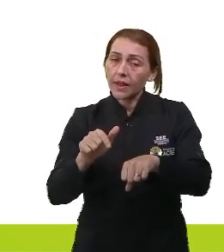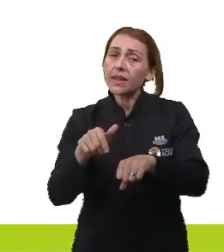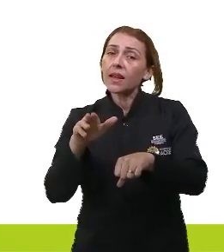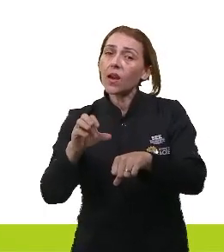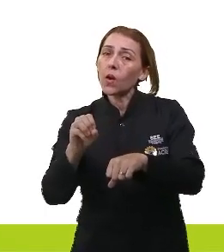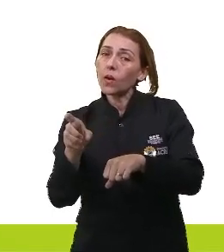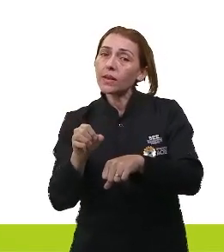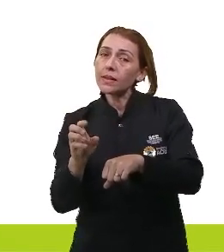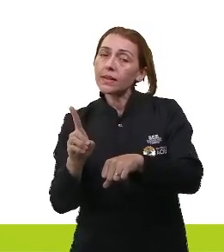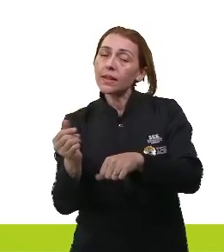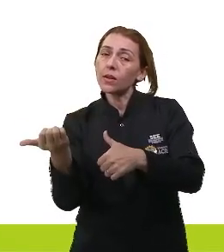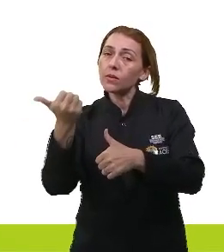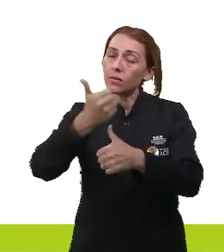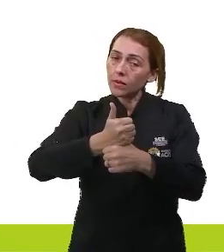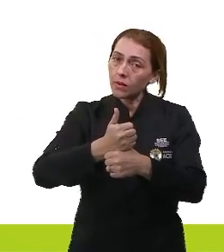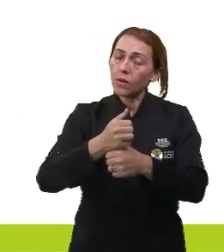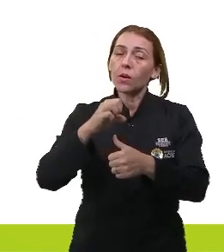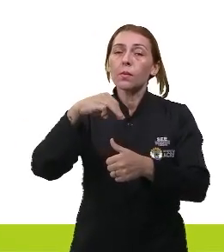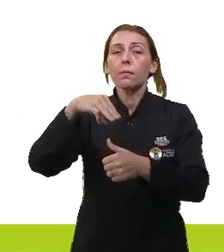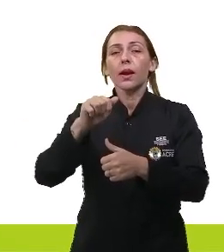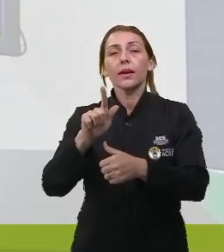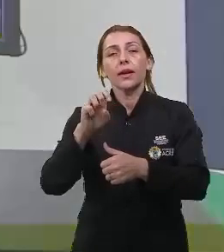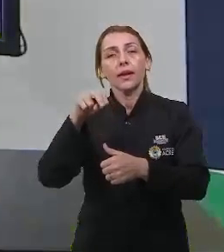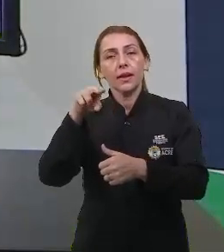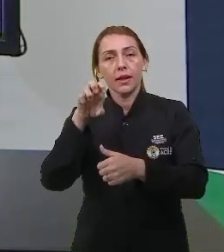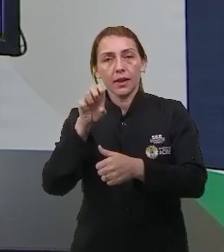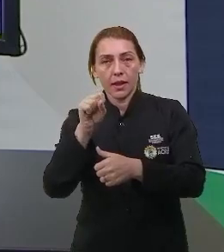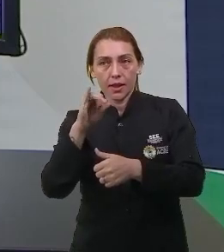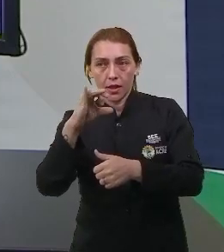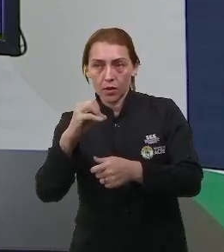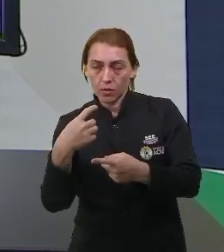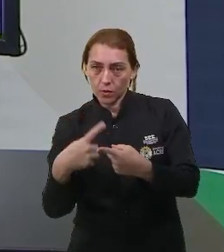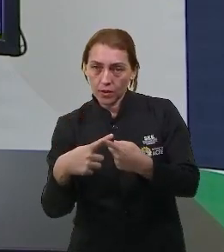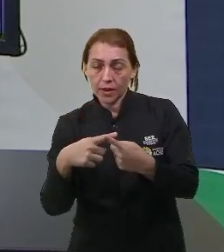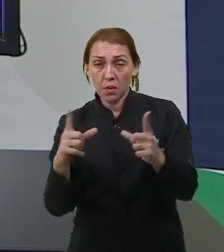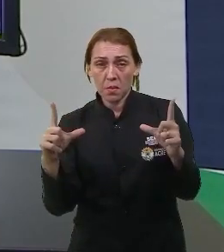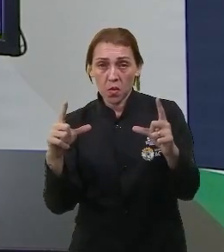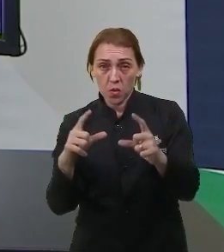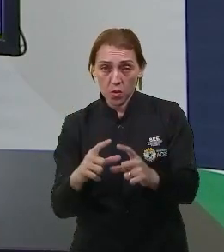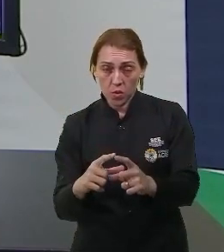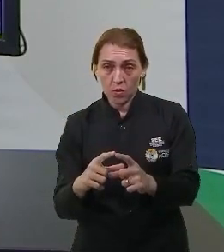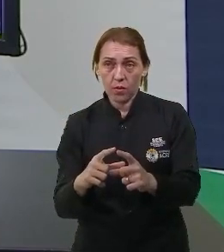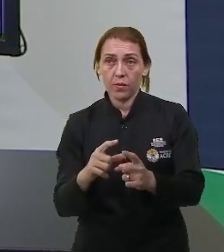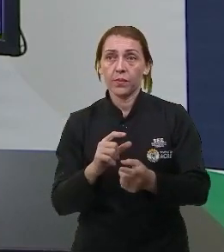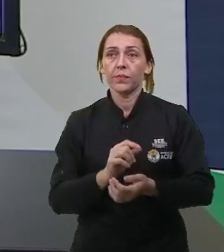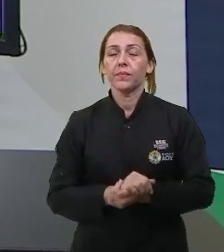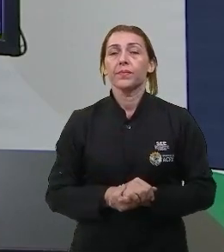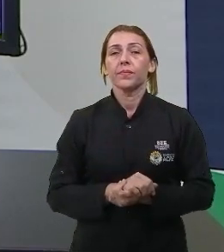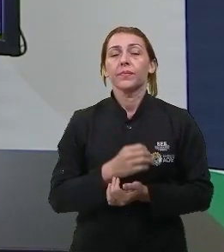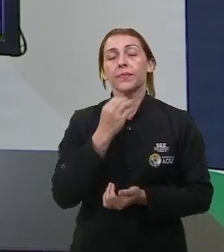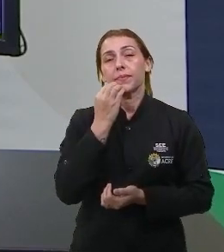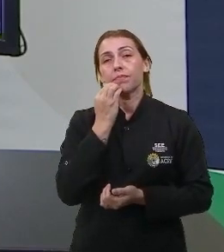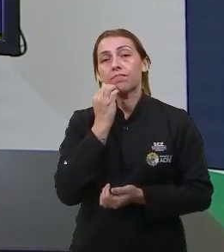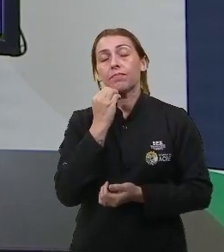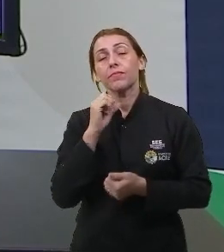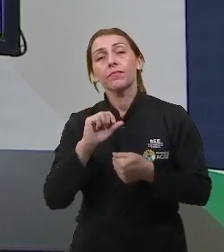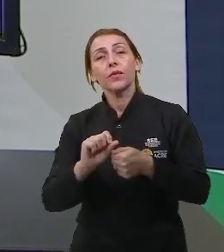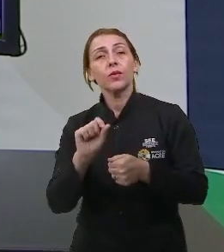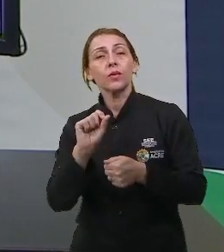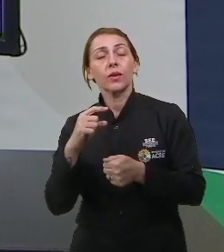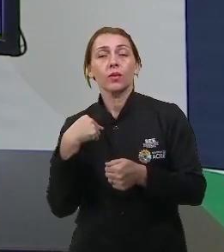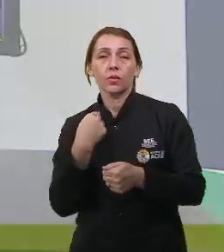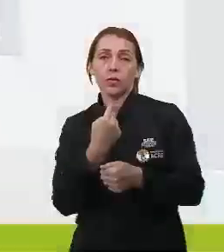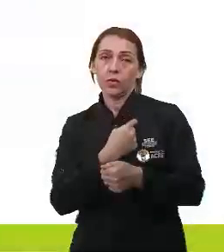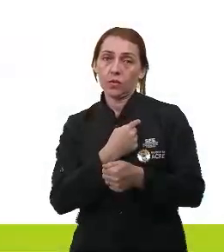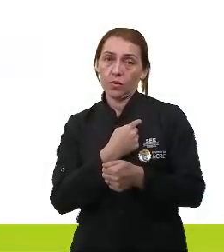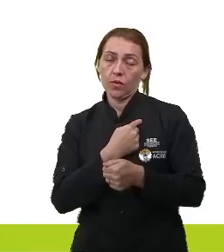oxidar no lugar dele é o magnésio, porque tem um menor potencial. Isso faz com que o nosso